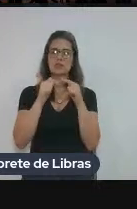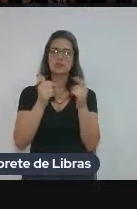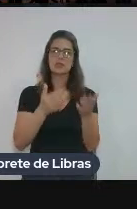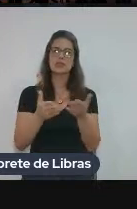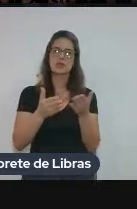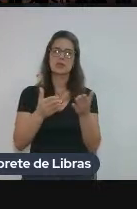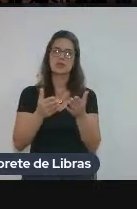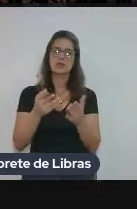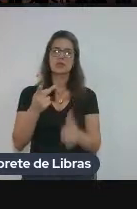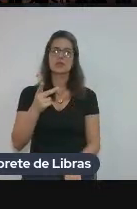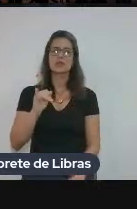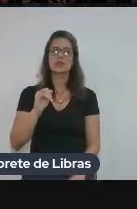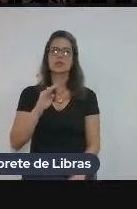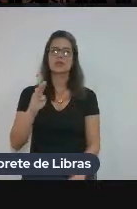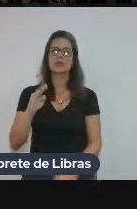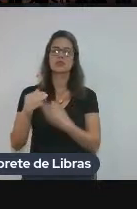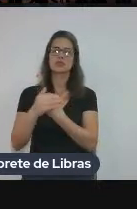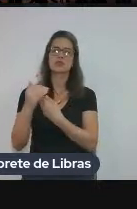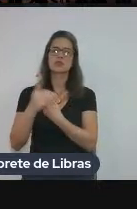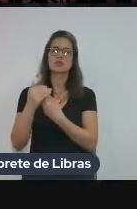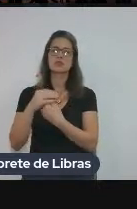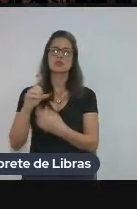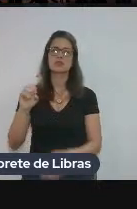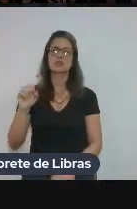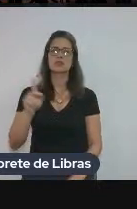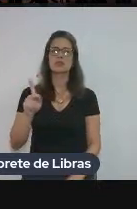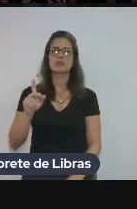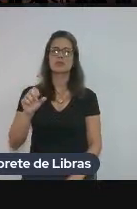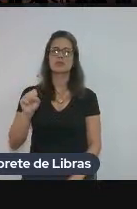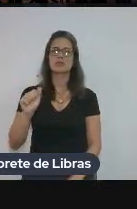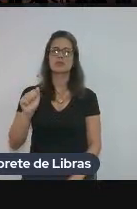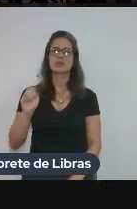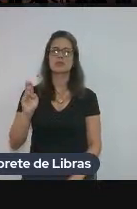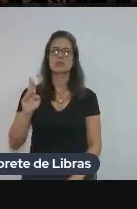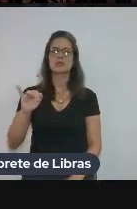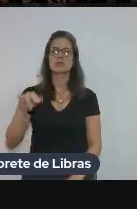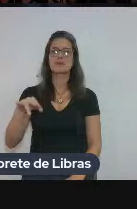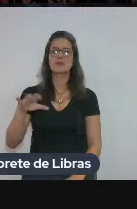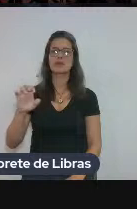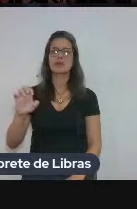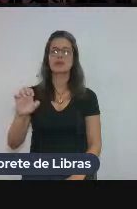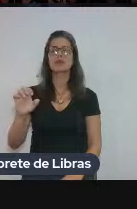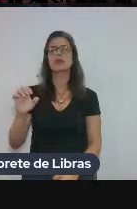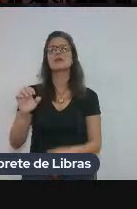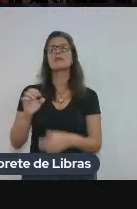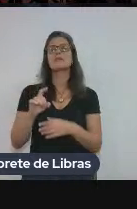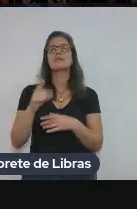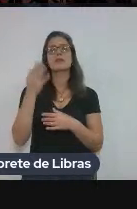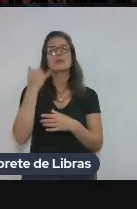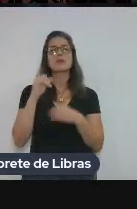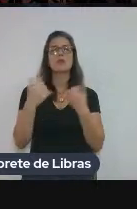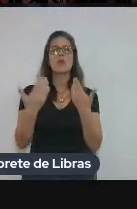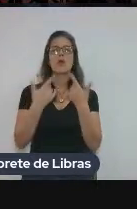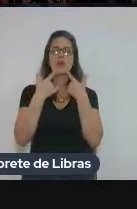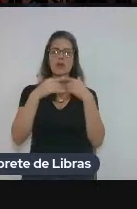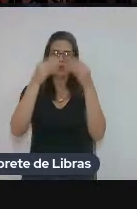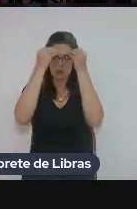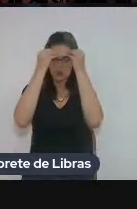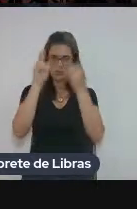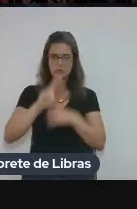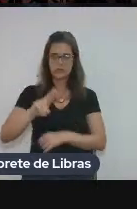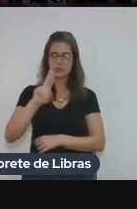sobre a orientação da Sabine, em que a gente queria explorar um pouquinho qual era a linguagem usada